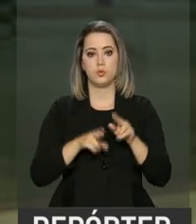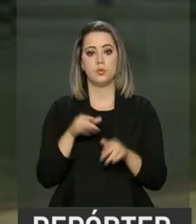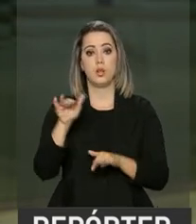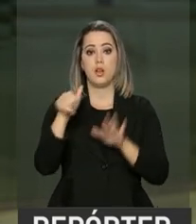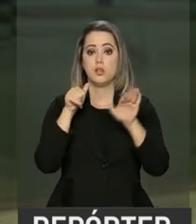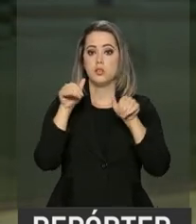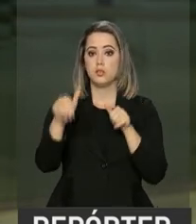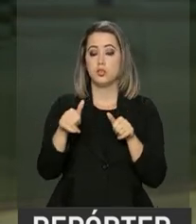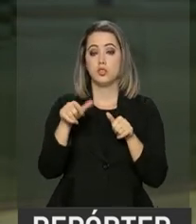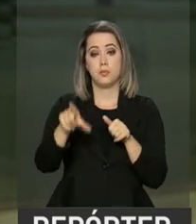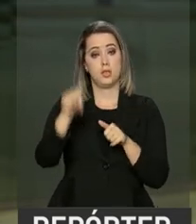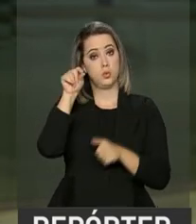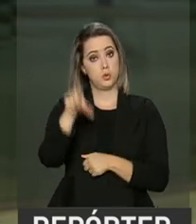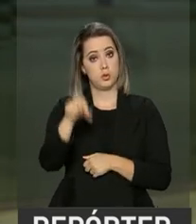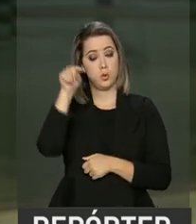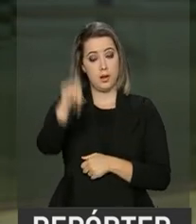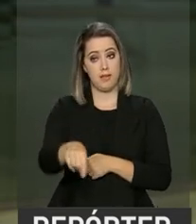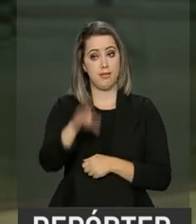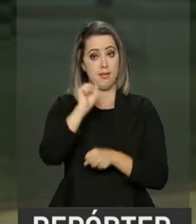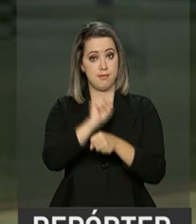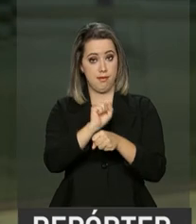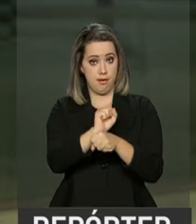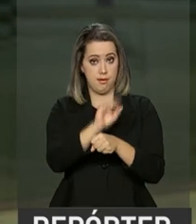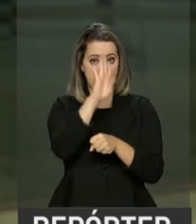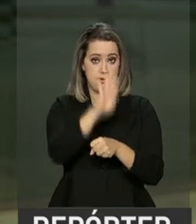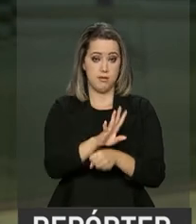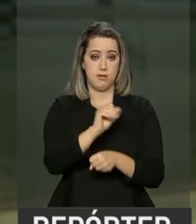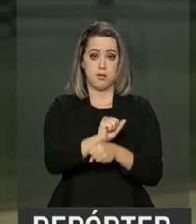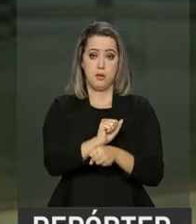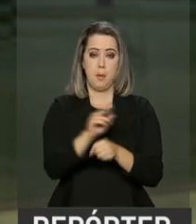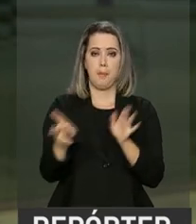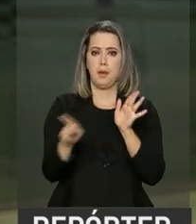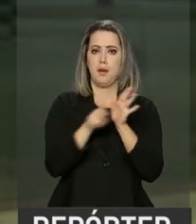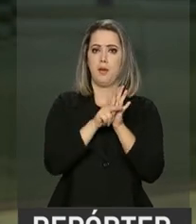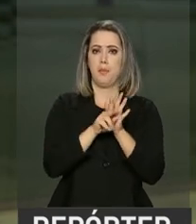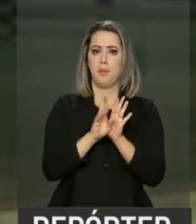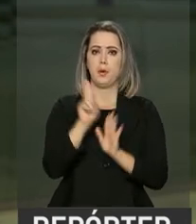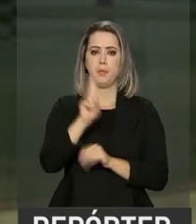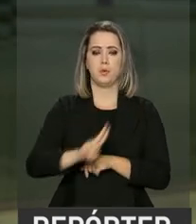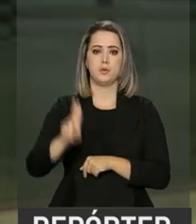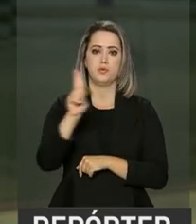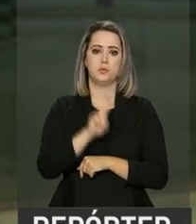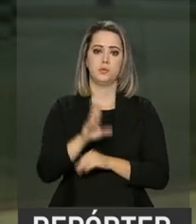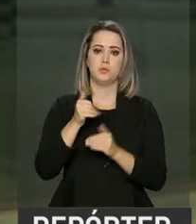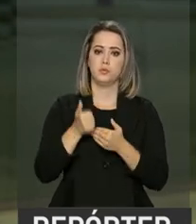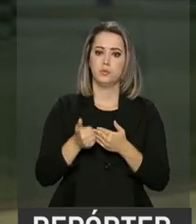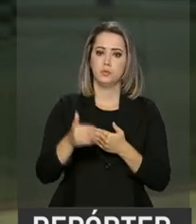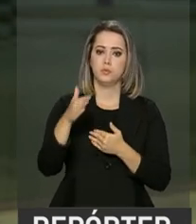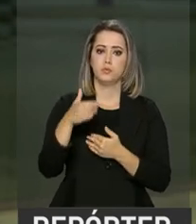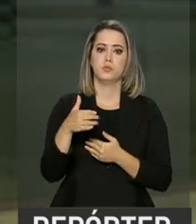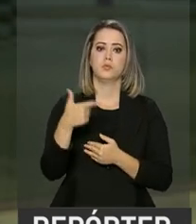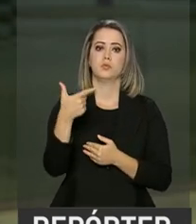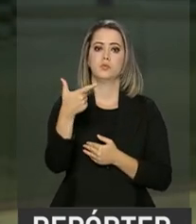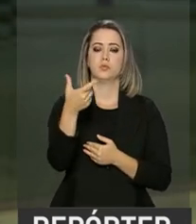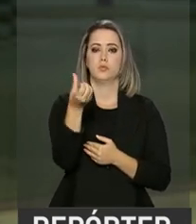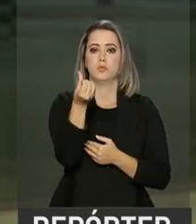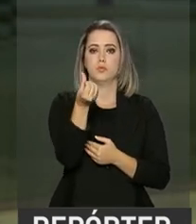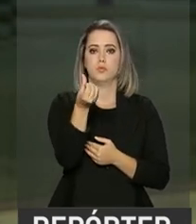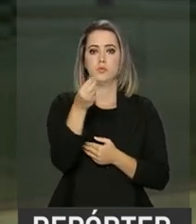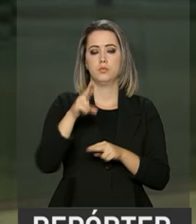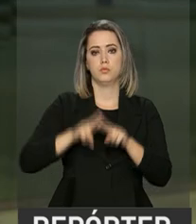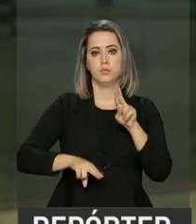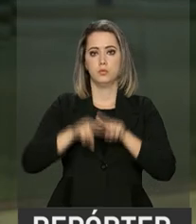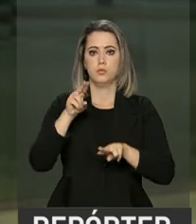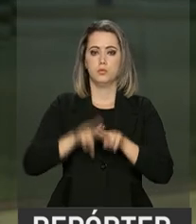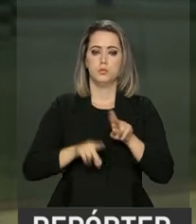convocação dos selecionados desta lista será feita pelas próprias instituições a partir do dia 26 de